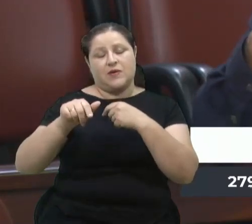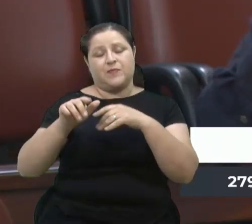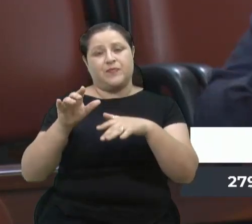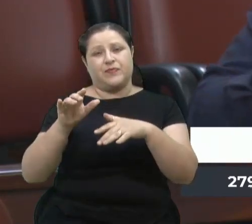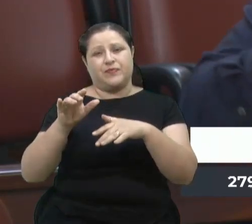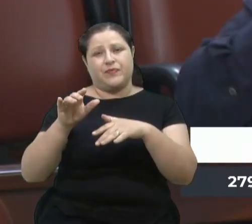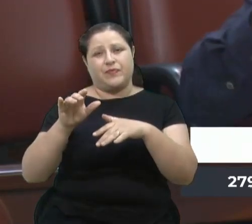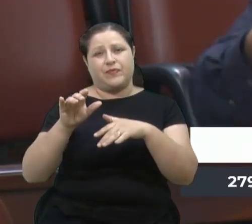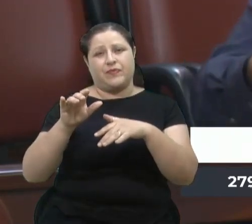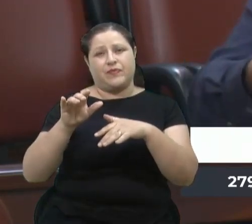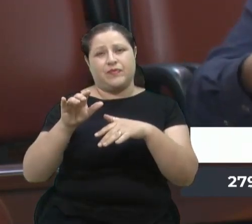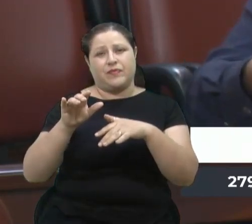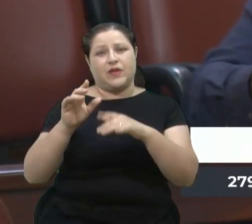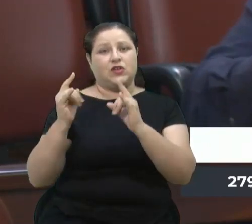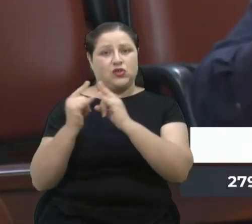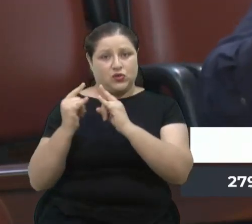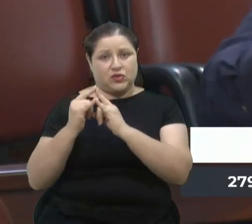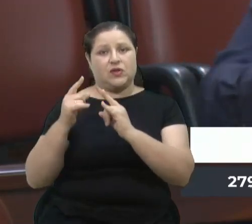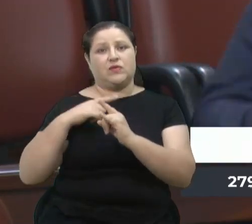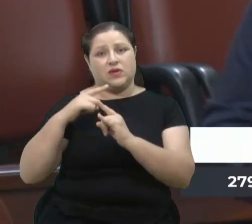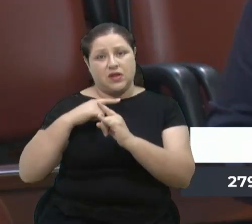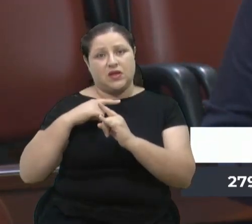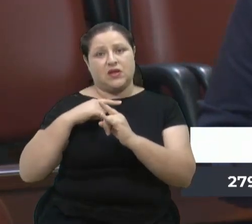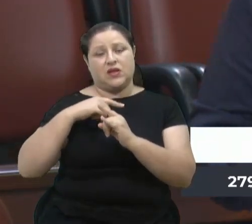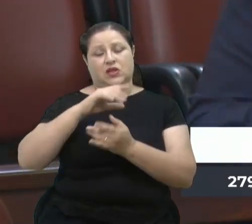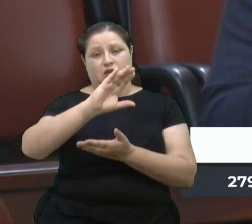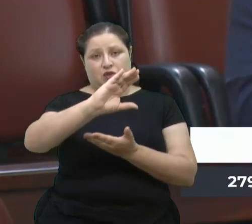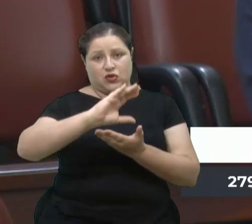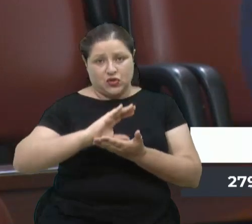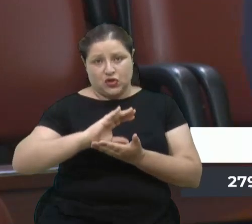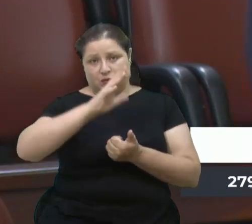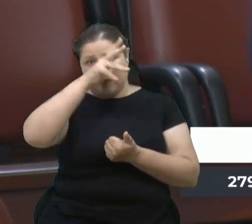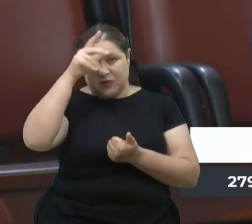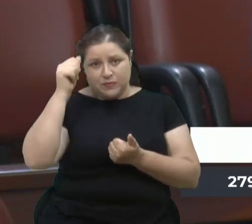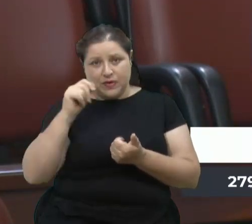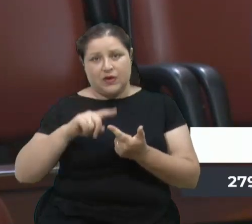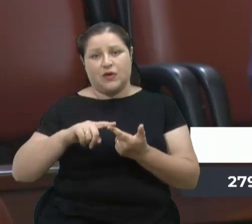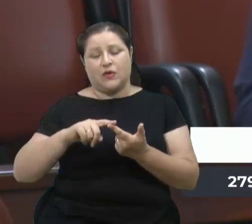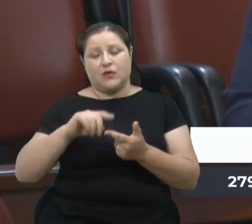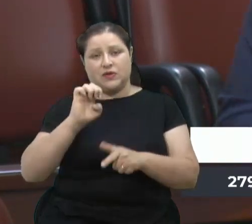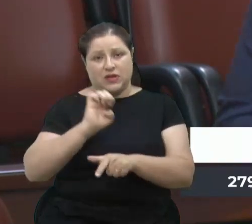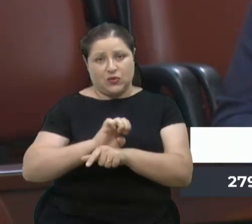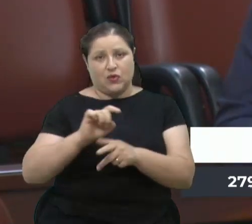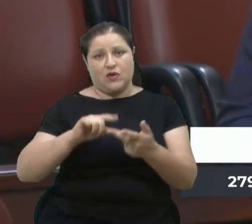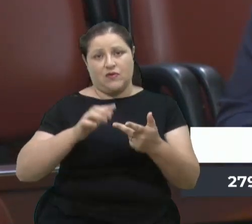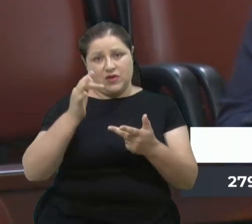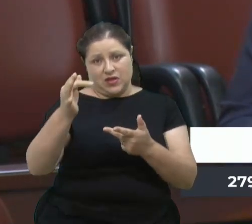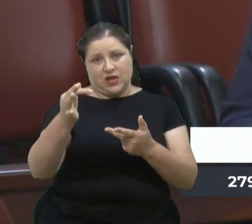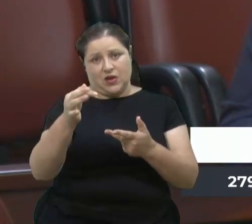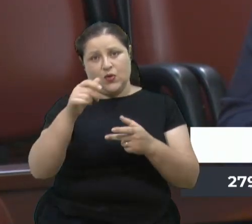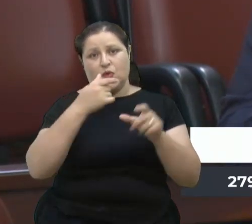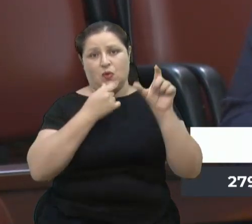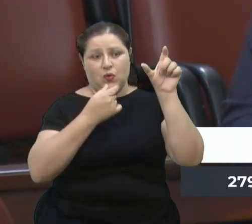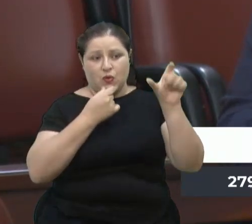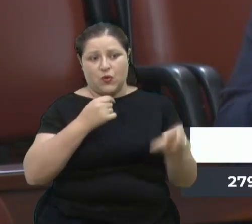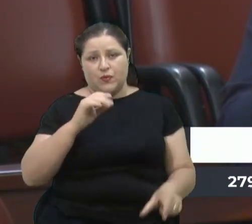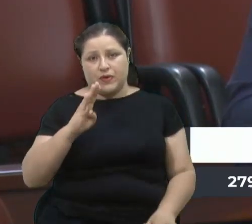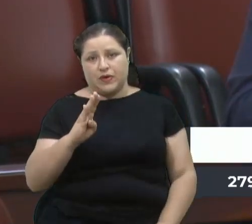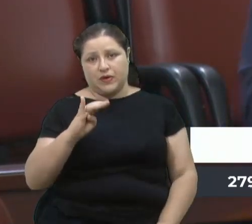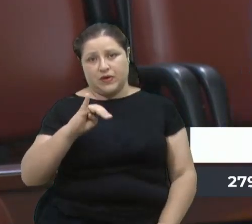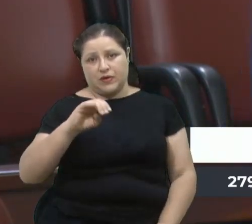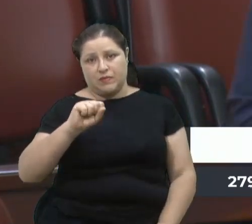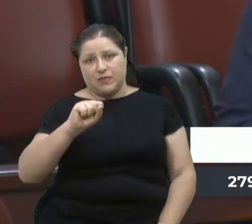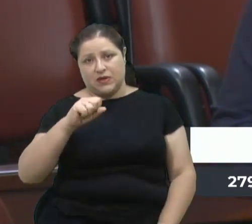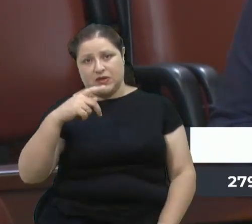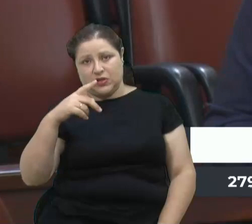tem recursos municipais, estaduais e federais, que é o nosso bispo, que hoje ele está coordenando, ele está à frente dos